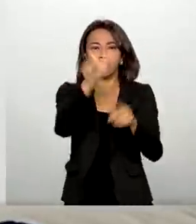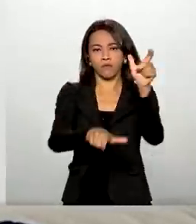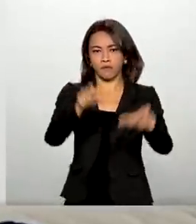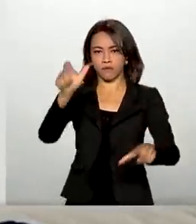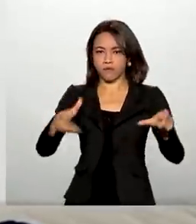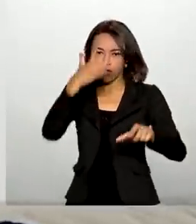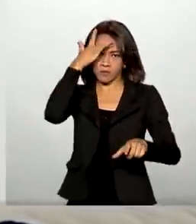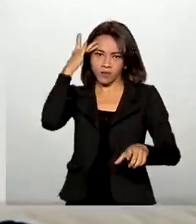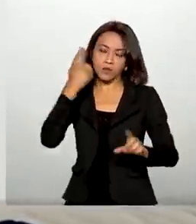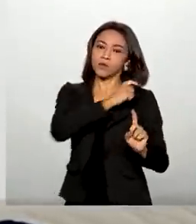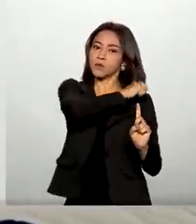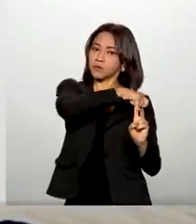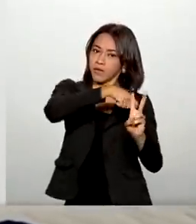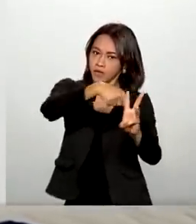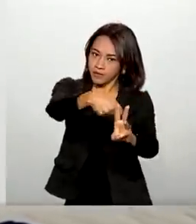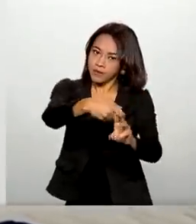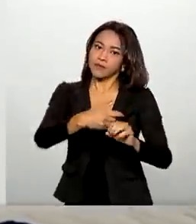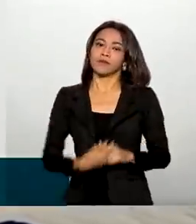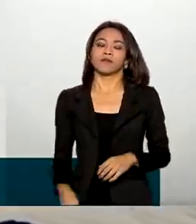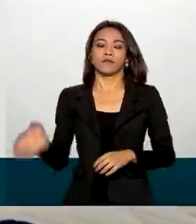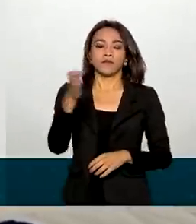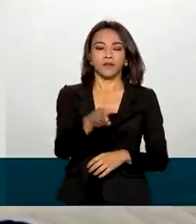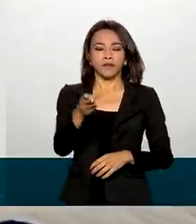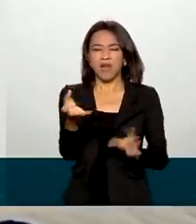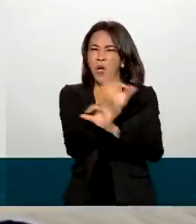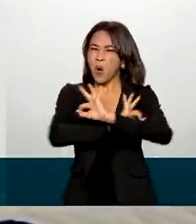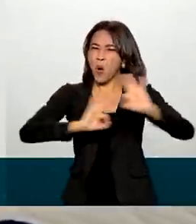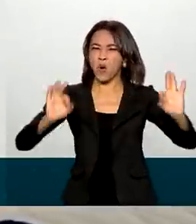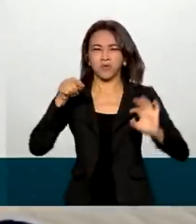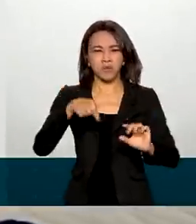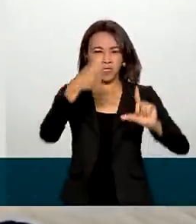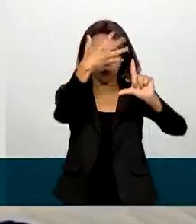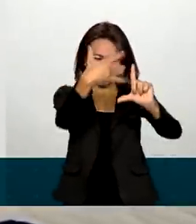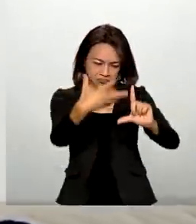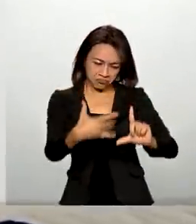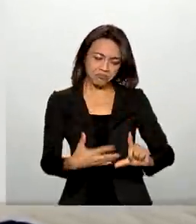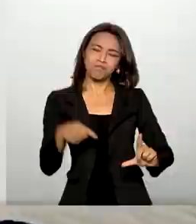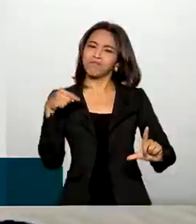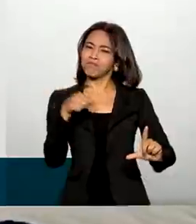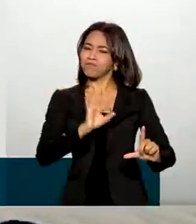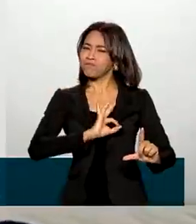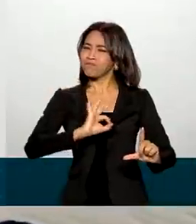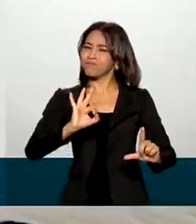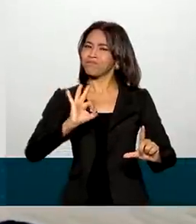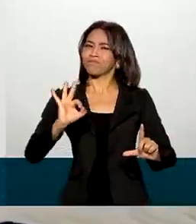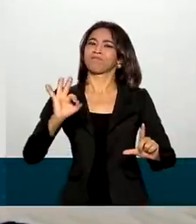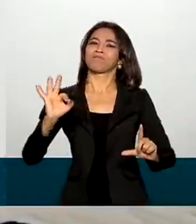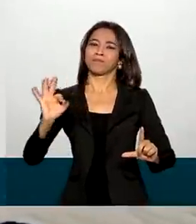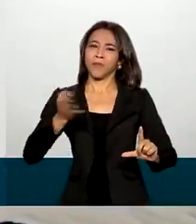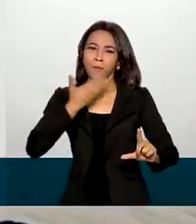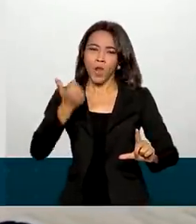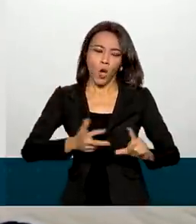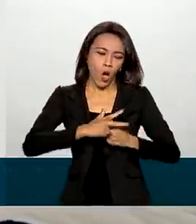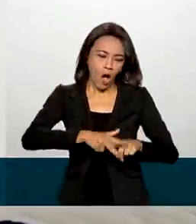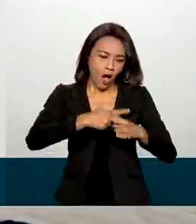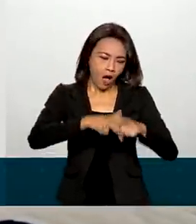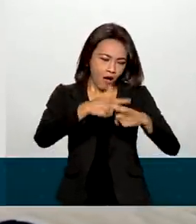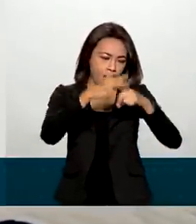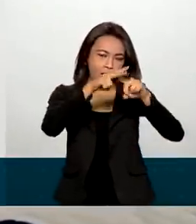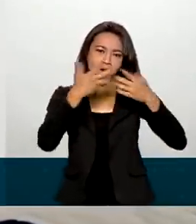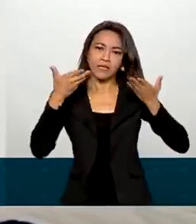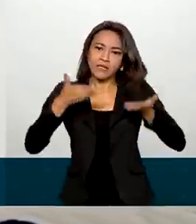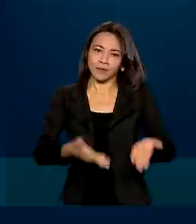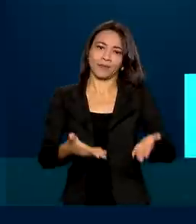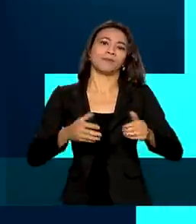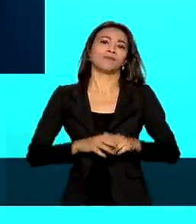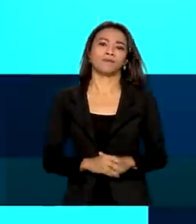fantástica essa ideia, que continue cada vez mais sendo aprimorado essas plataformas